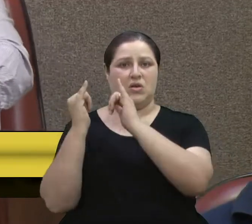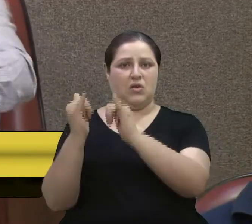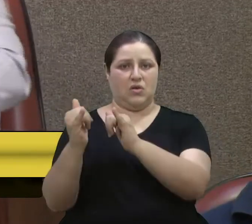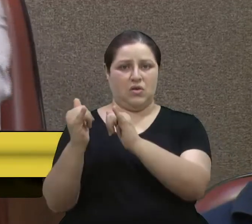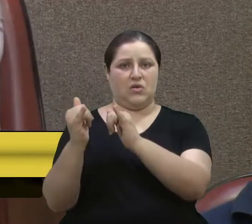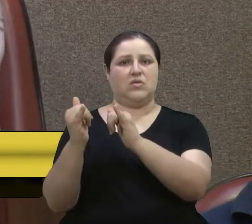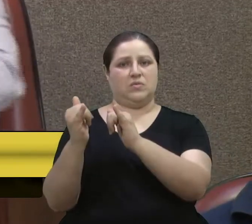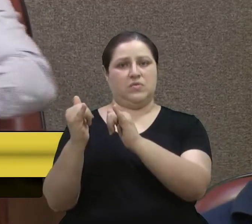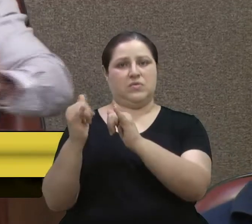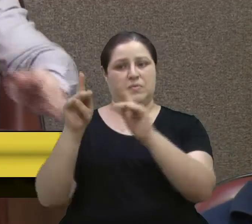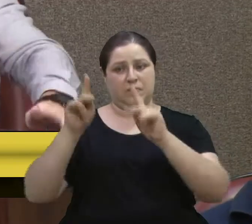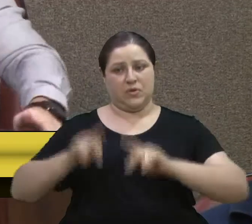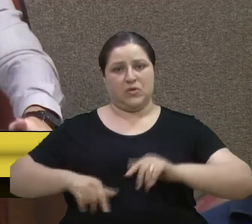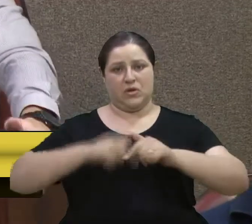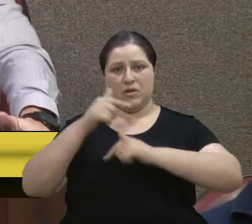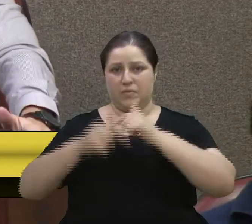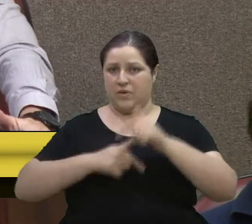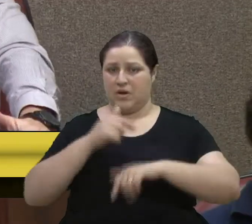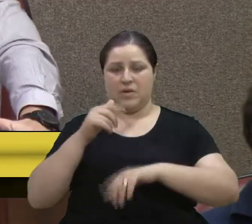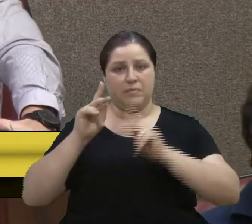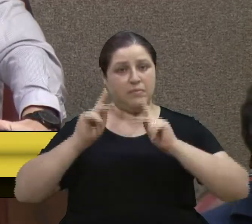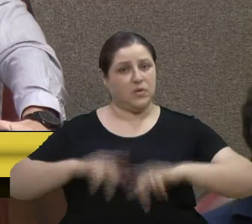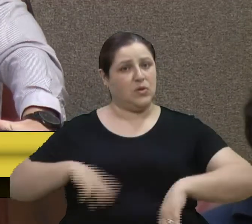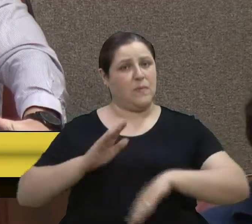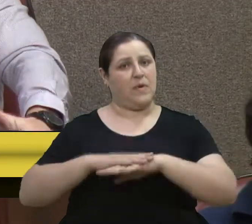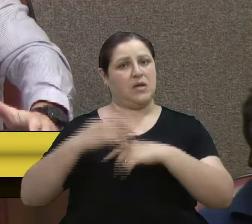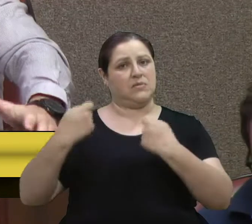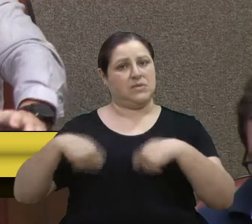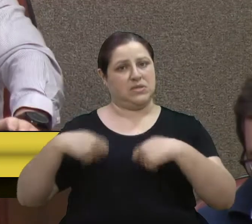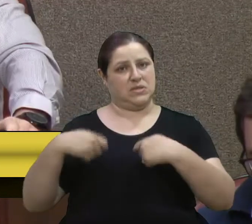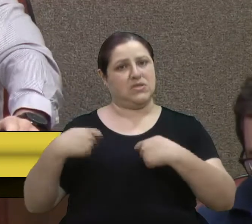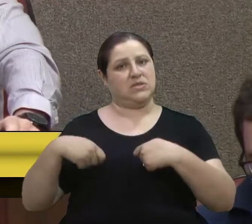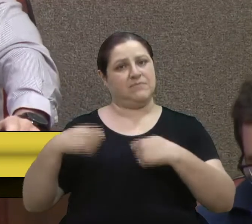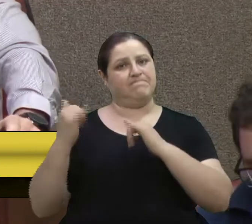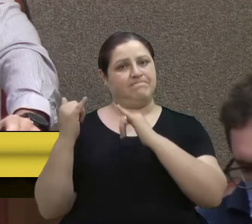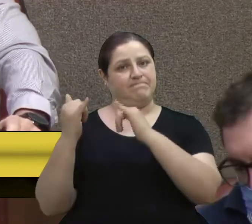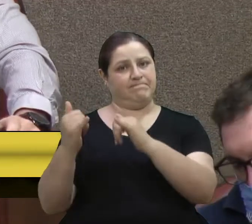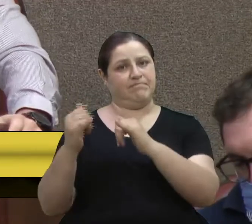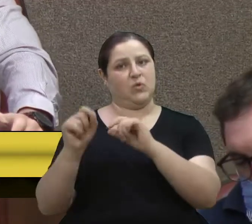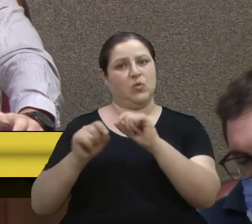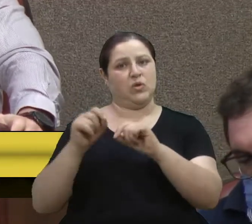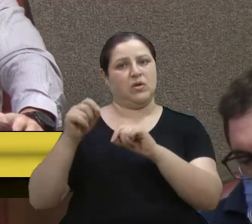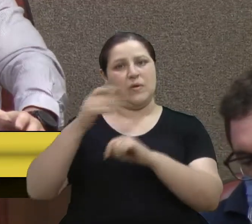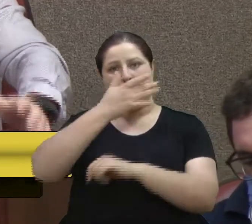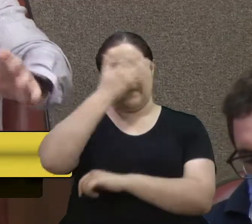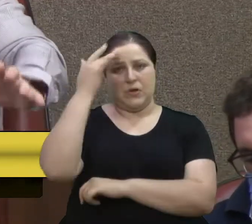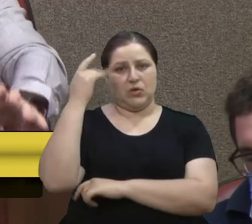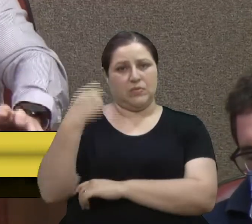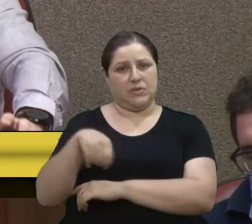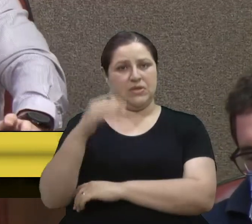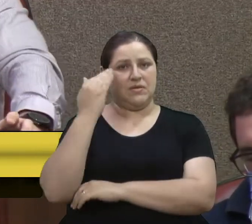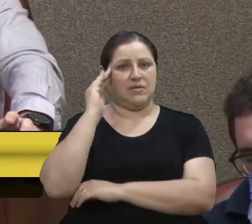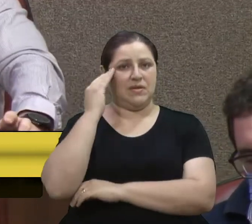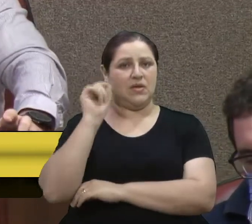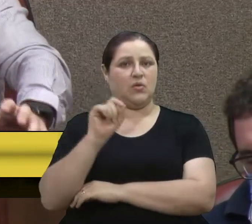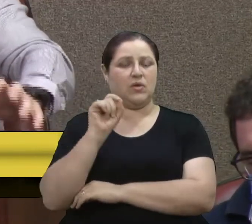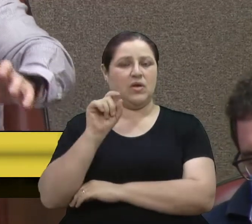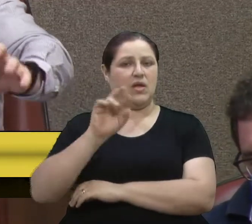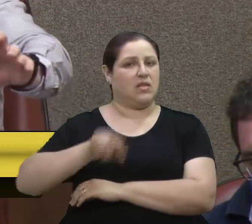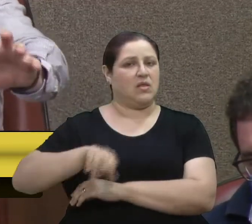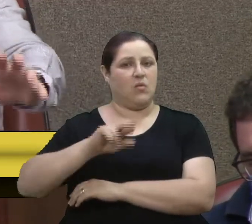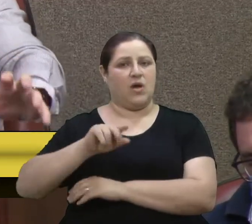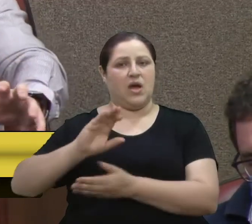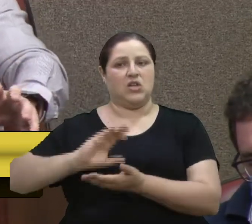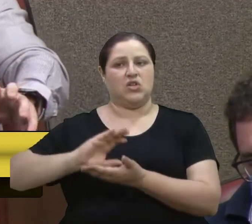transporte do trabalhador, das pessoas que mais precisam. E a questão que as pessoas precisam entender é que esse não é um subsídio,